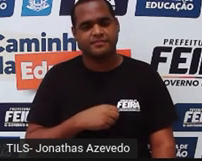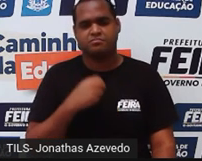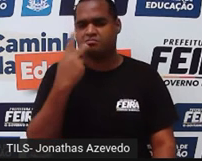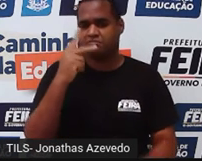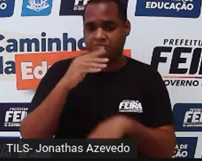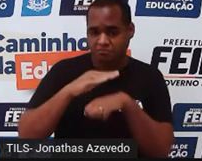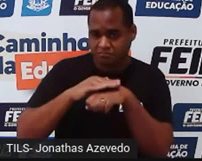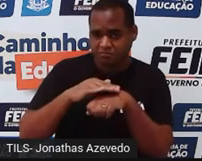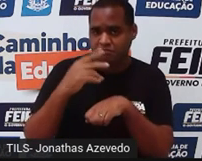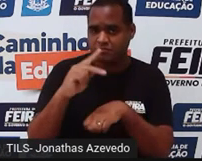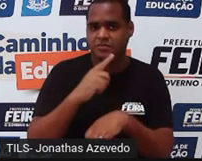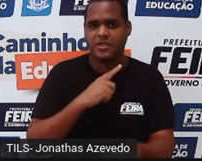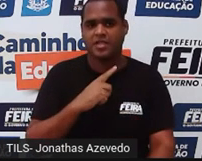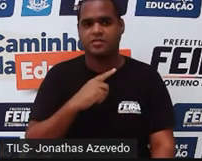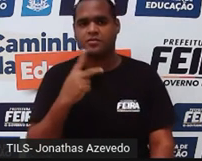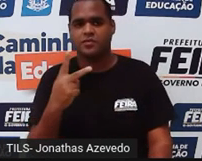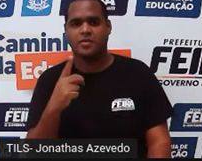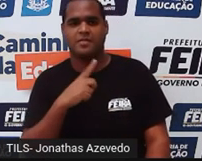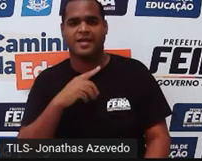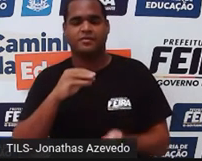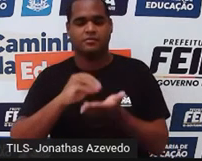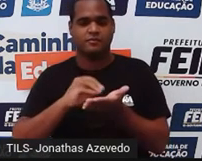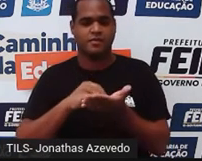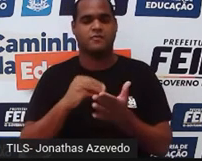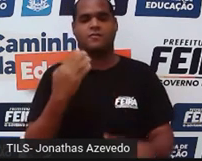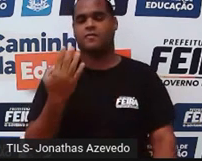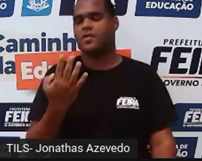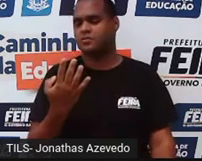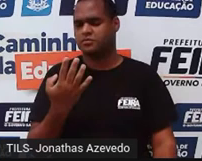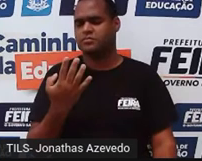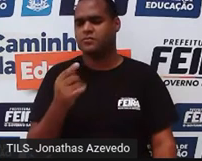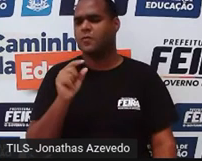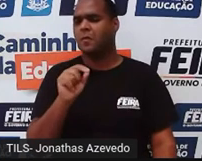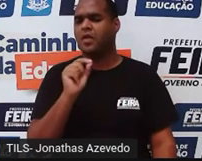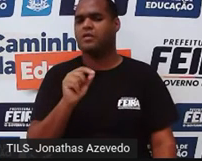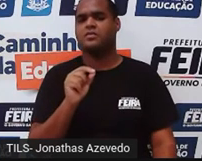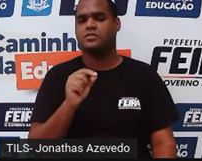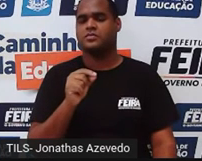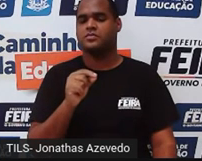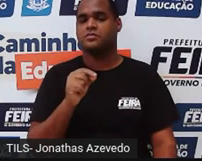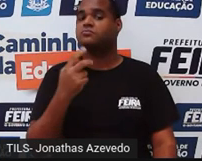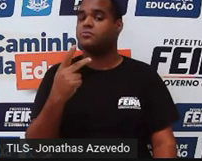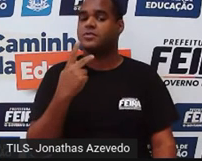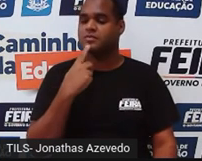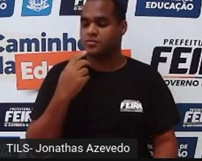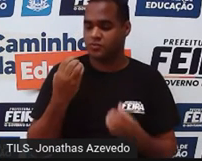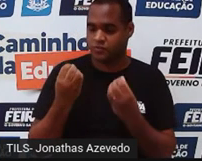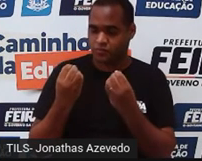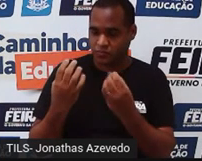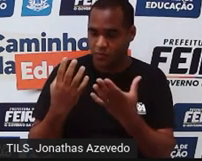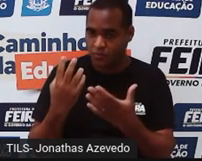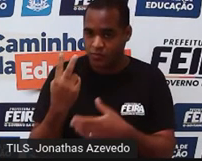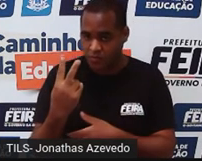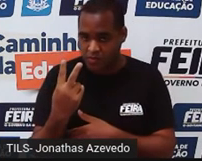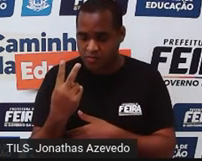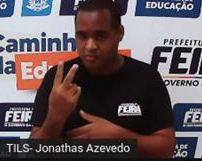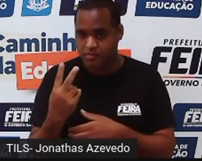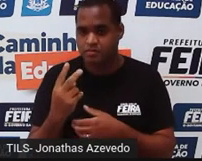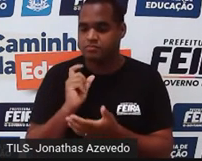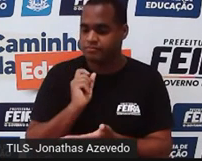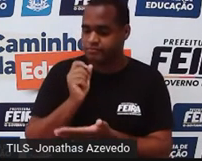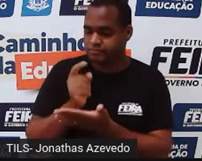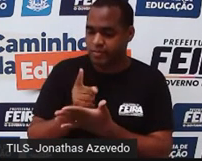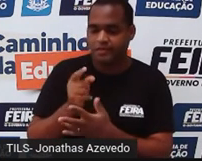tem 2, mas está devendo 4, o é que vai acontecer? Você dá esses 2, paga uma parte da